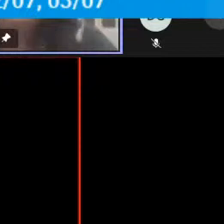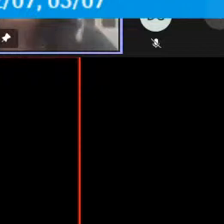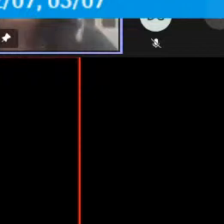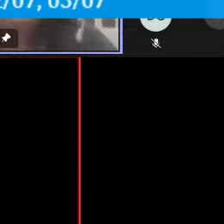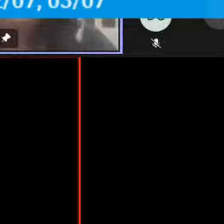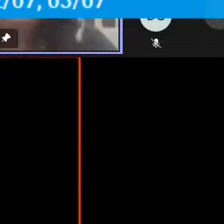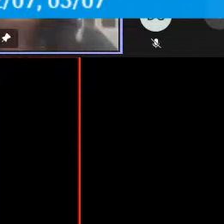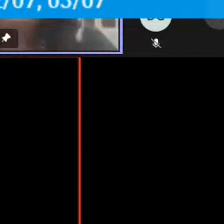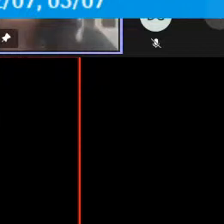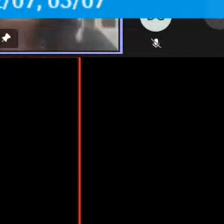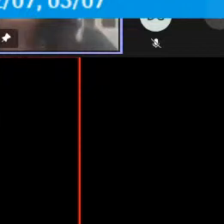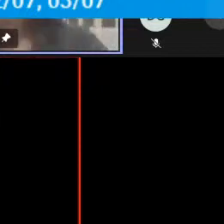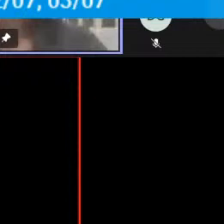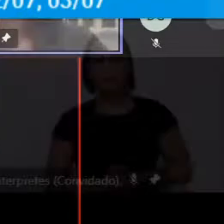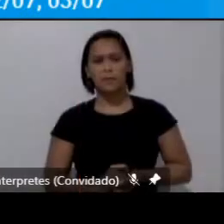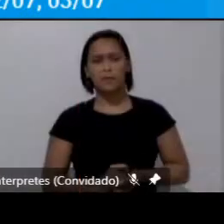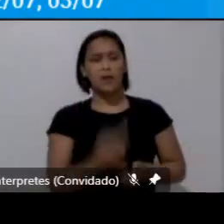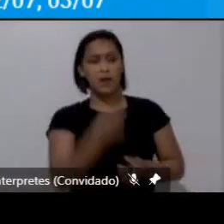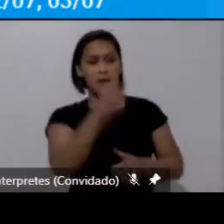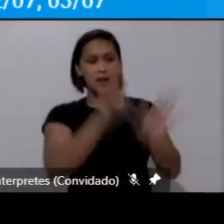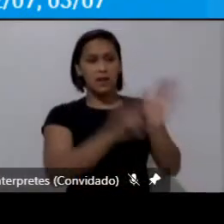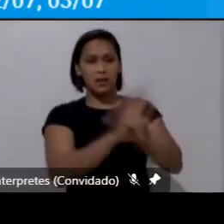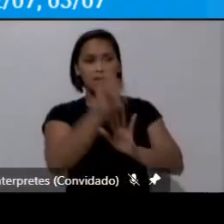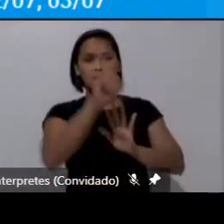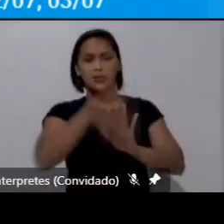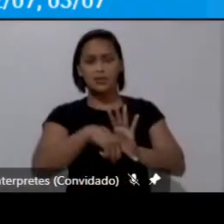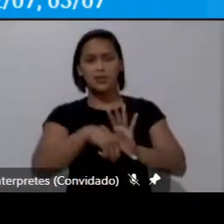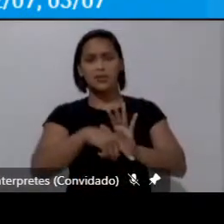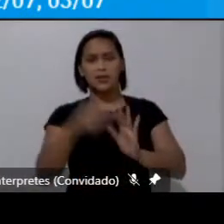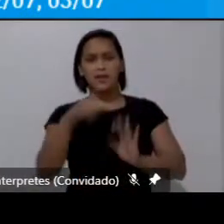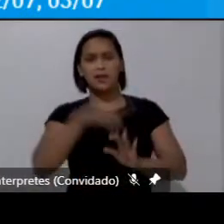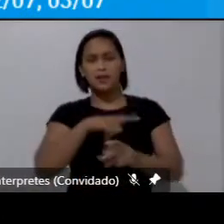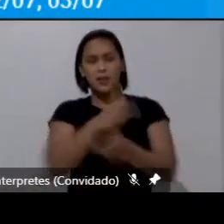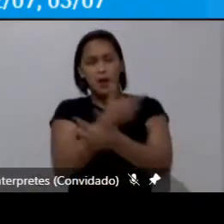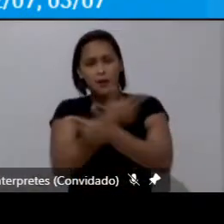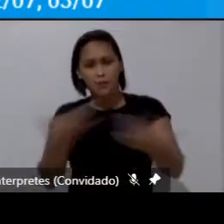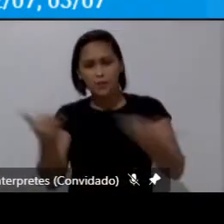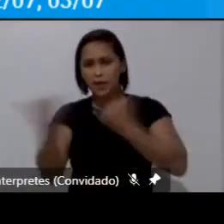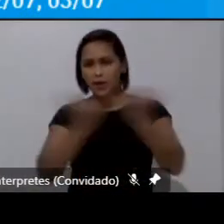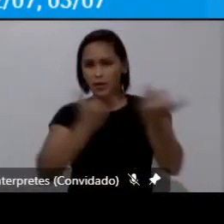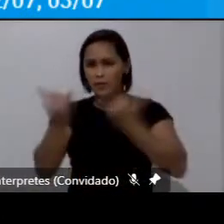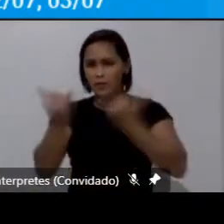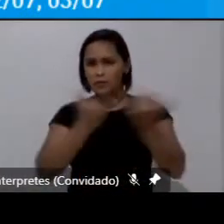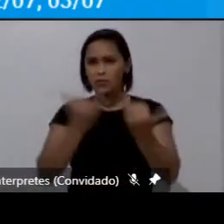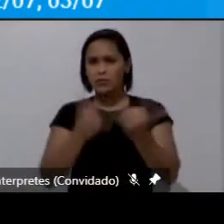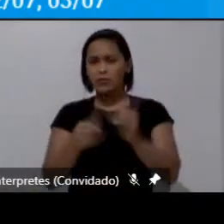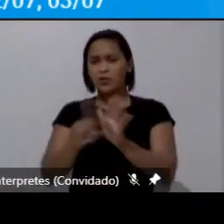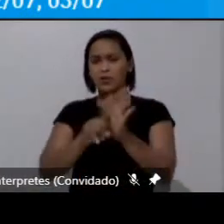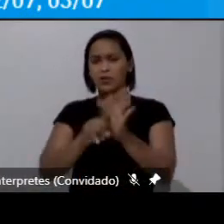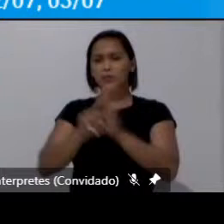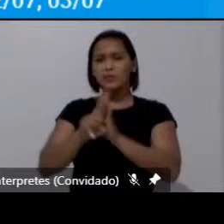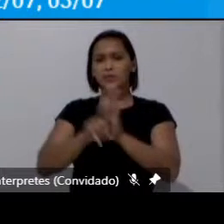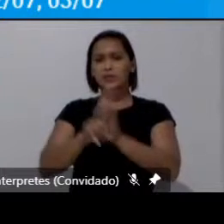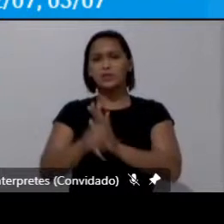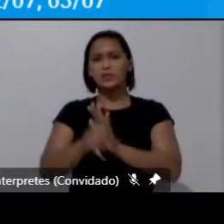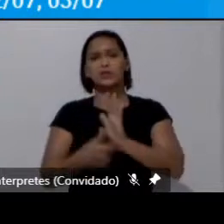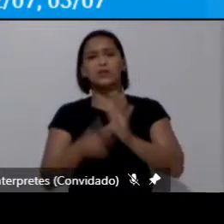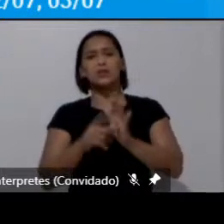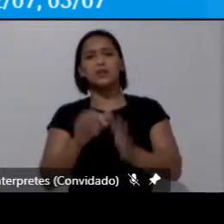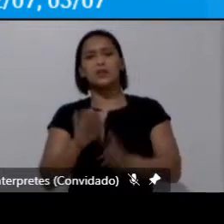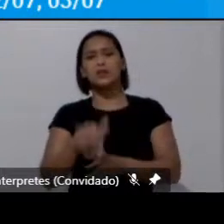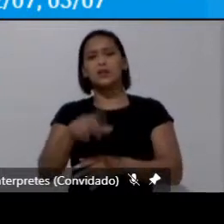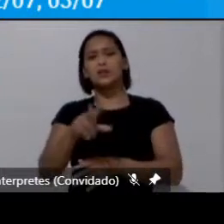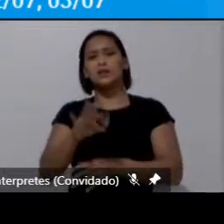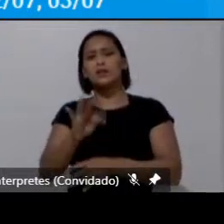esse diagnóstico ele é tem muitos dados da pesquisa origem e destino realizada pela EMTU em